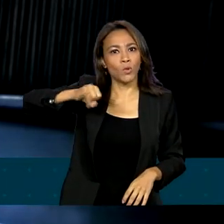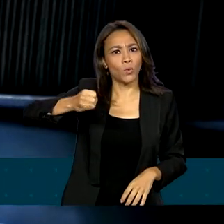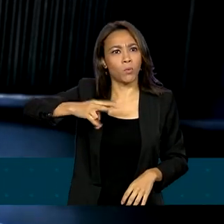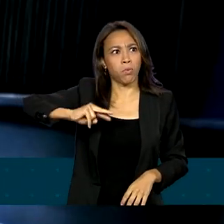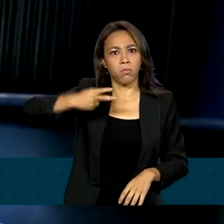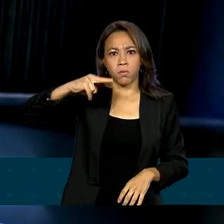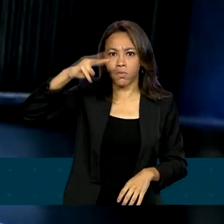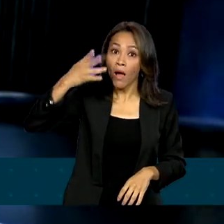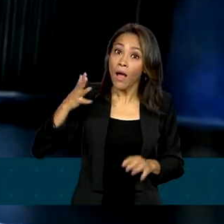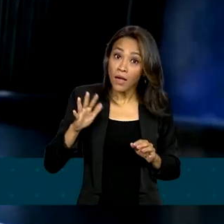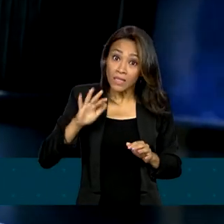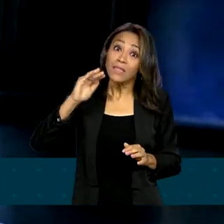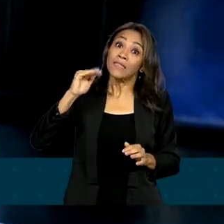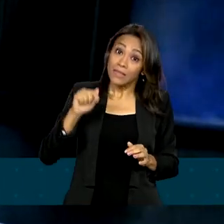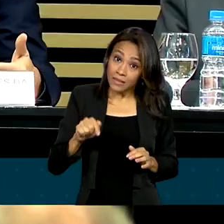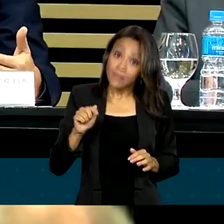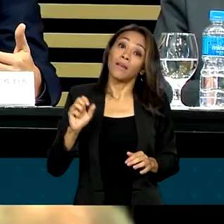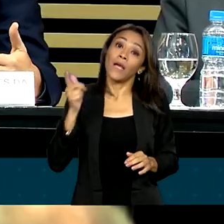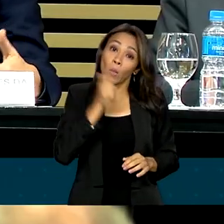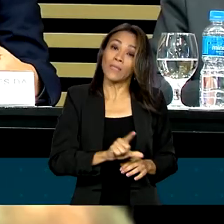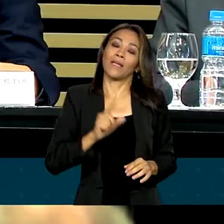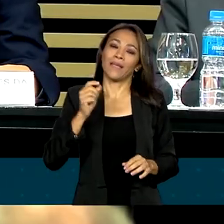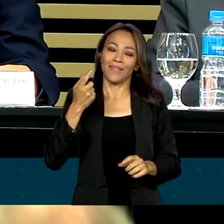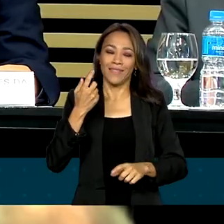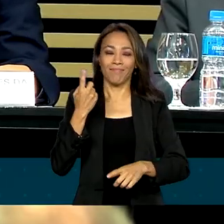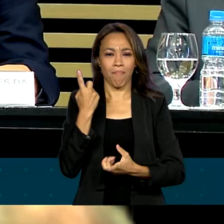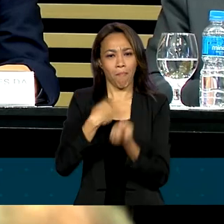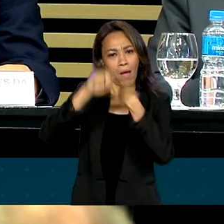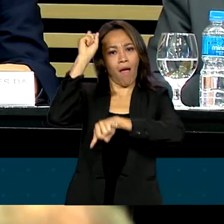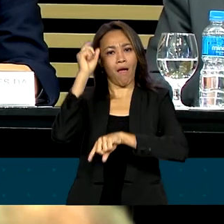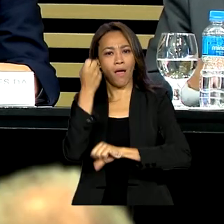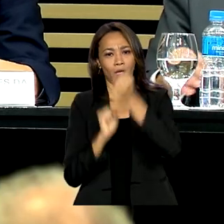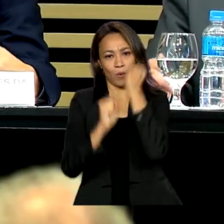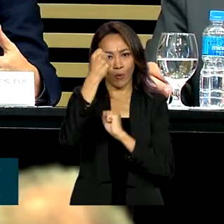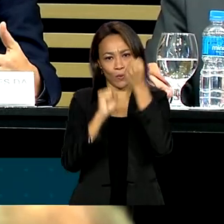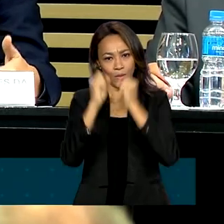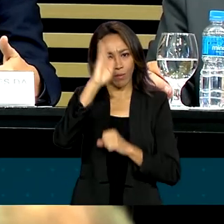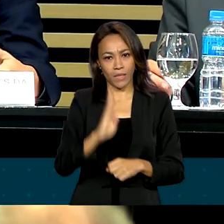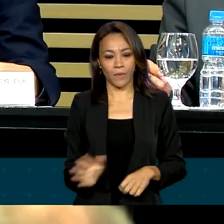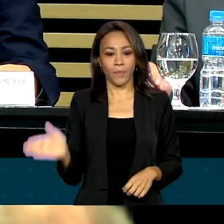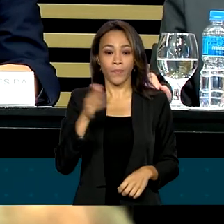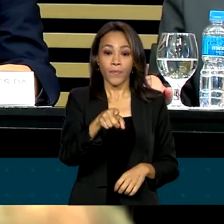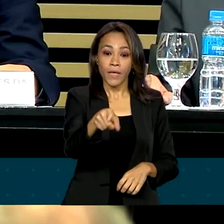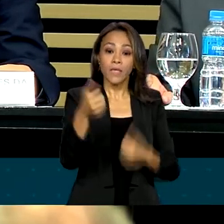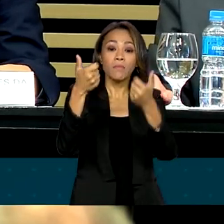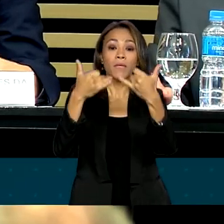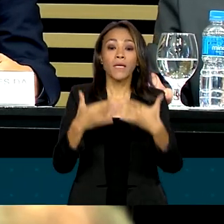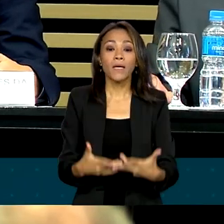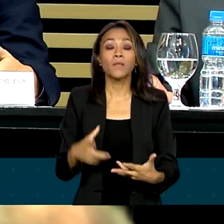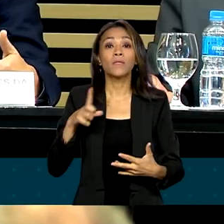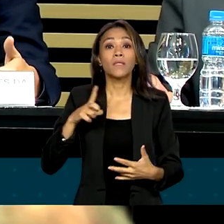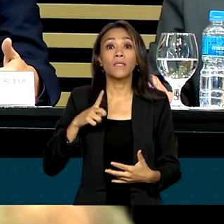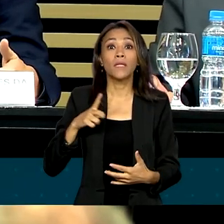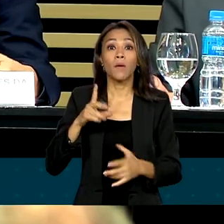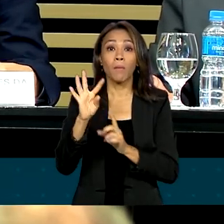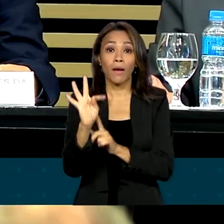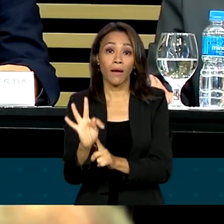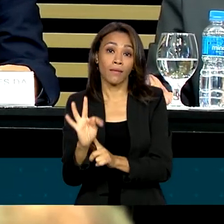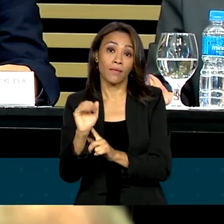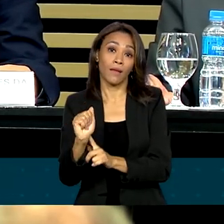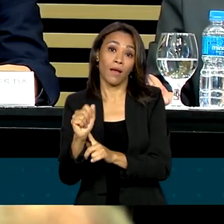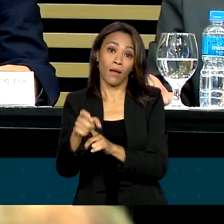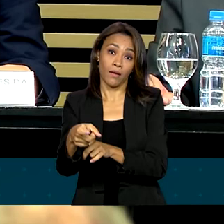o país será reindustrializado. Ao reindustrializar o Brasil, produzir taxas de crescimento vigorosas da nossa